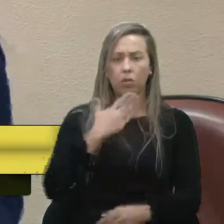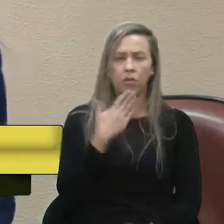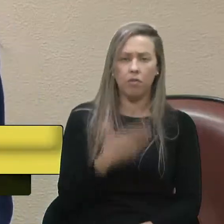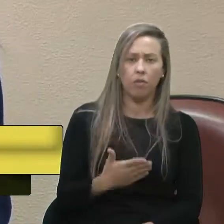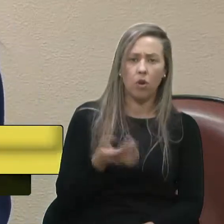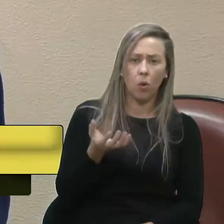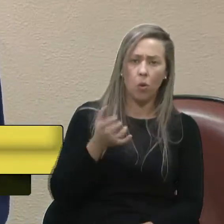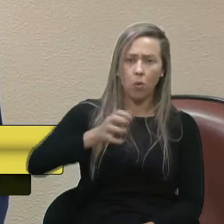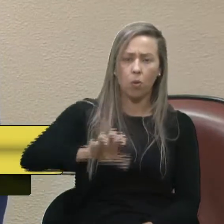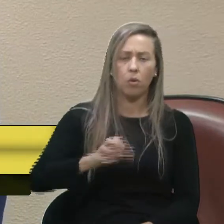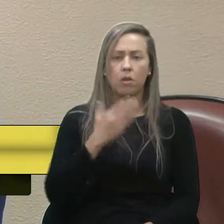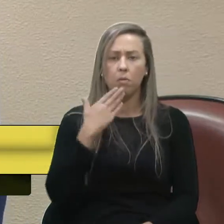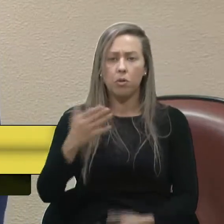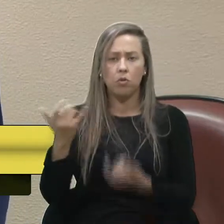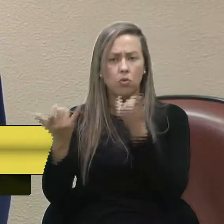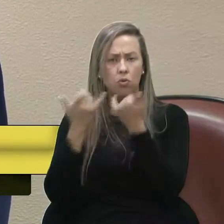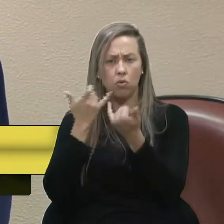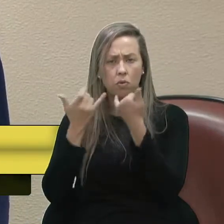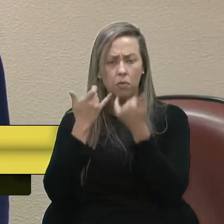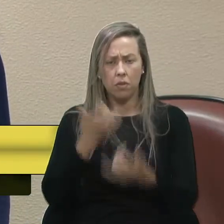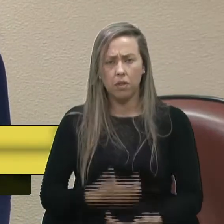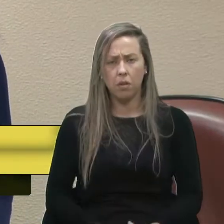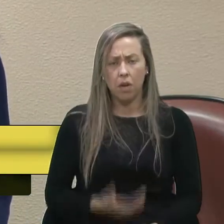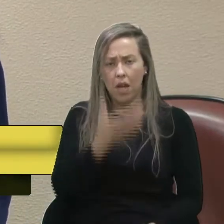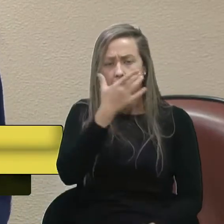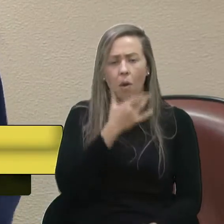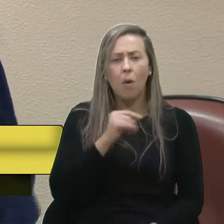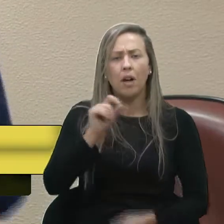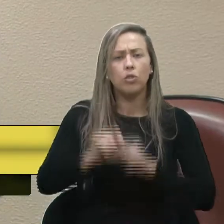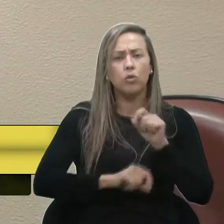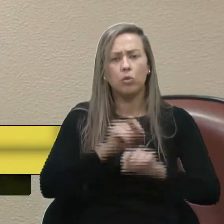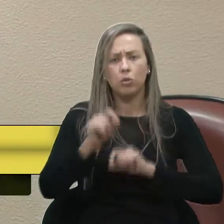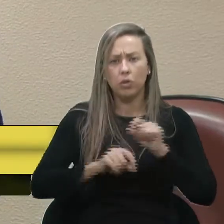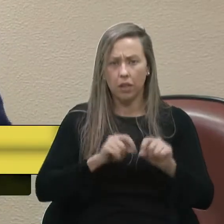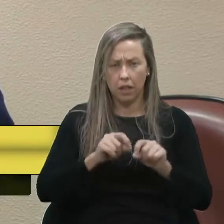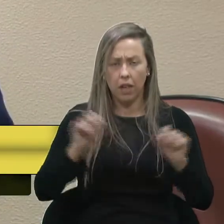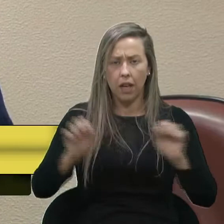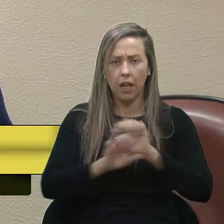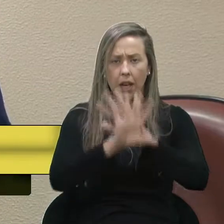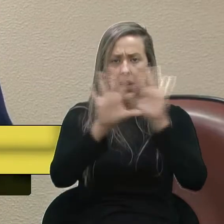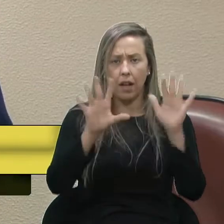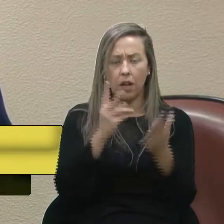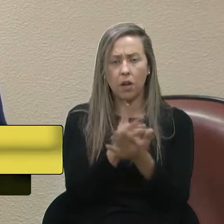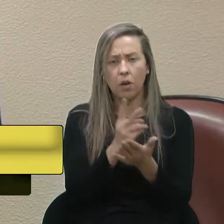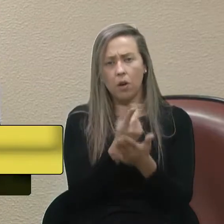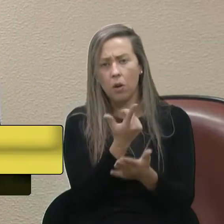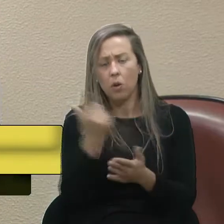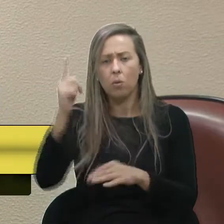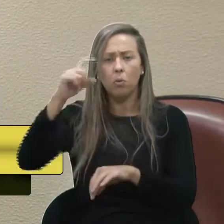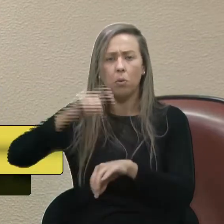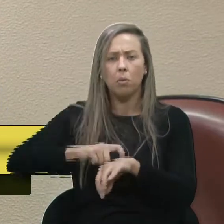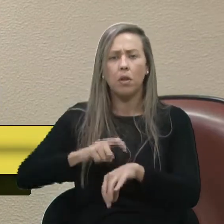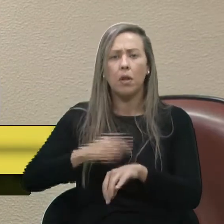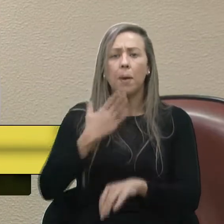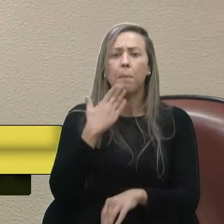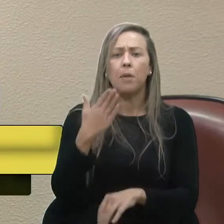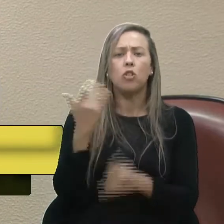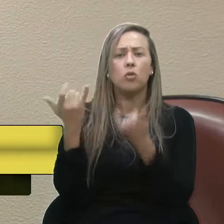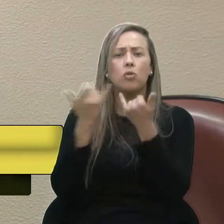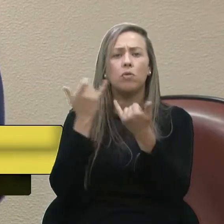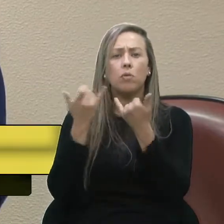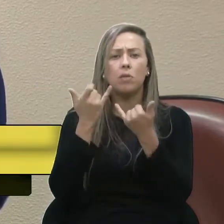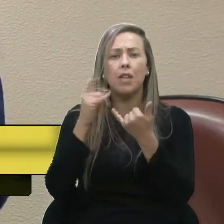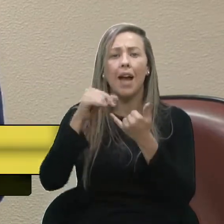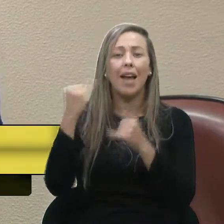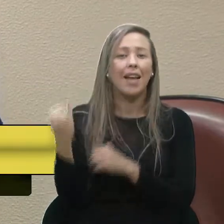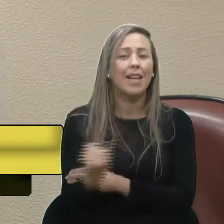ou contrário a pedidos de informação. Eu acho que o que há, e nós deixamos muito claro em outros momentos aqui, de dizer que pedido de informação é um recurso